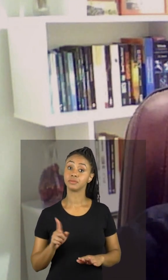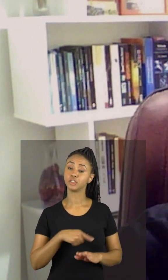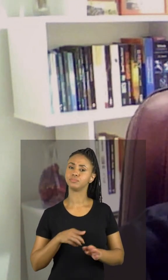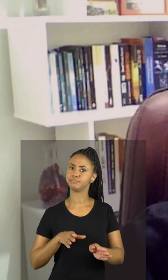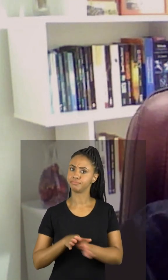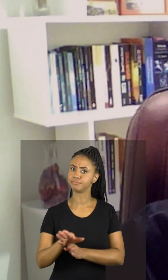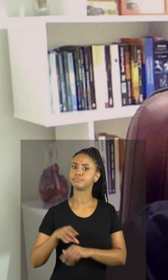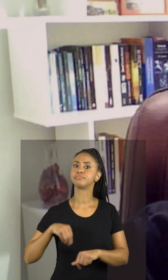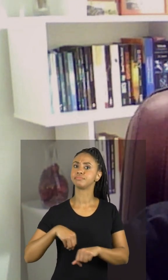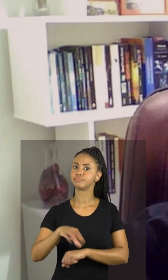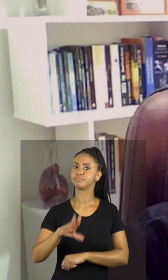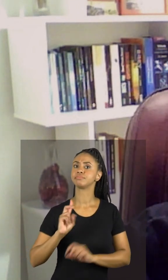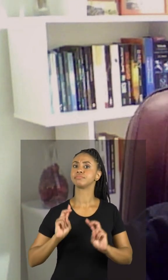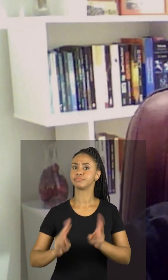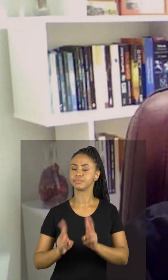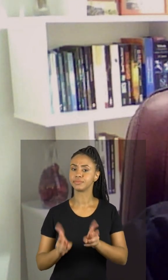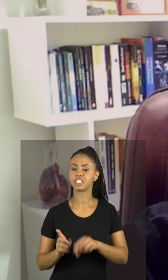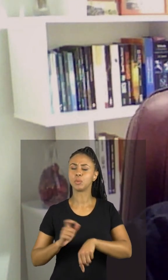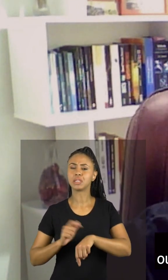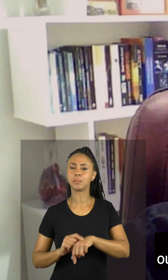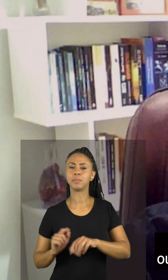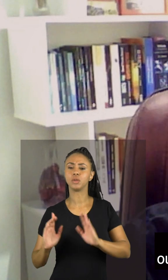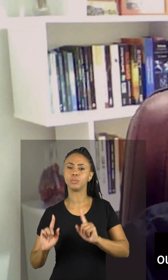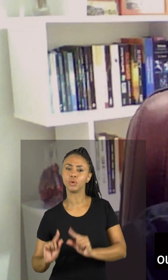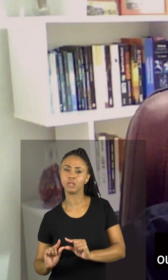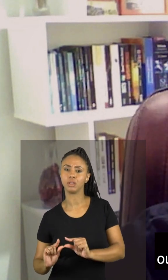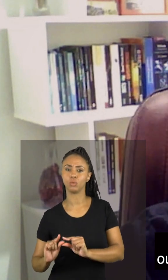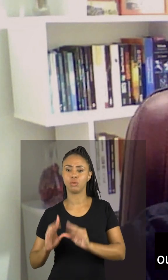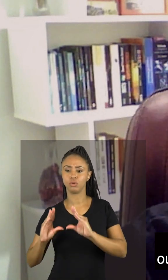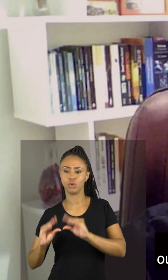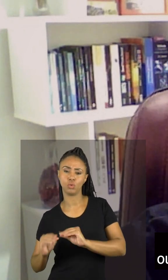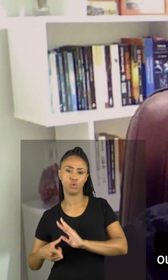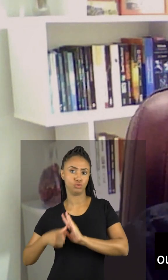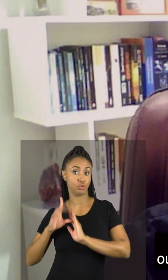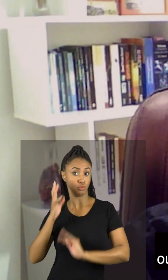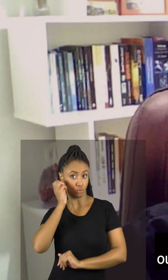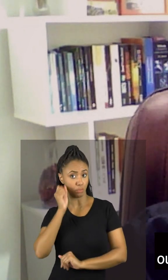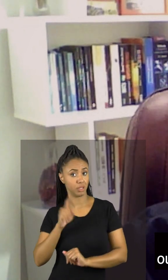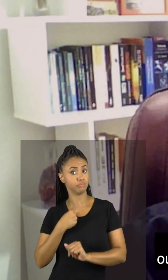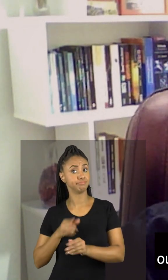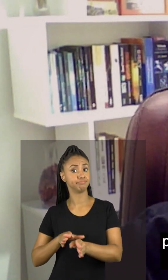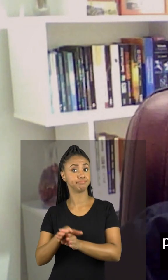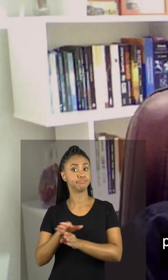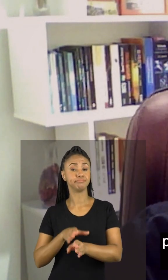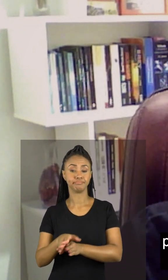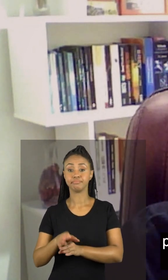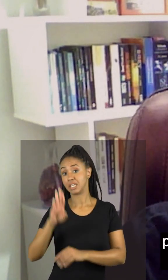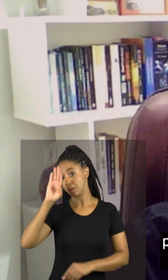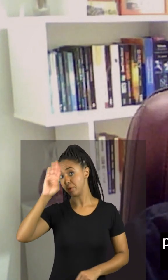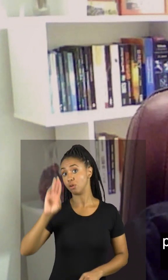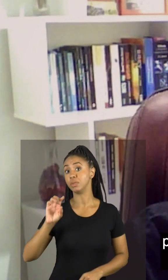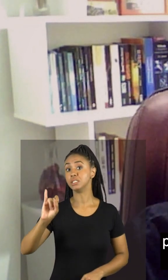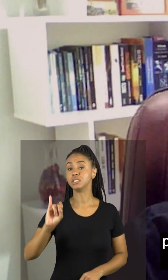recomendado alguns minutos de meditação durante a noite até um pouco antes de dormir principalmente para